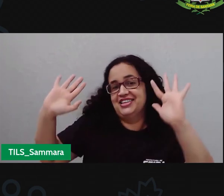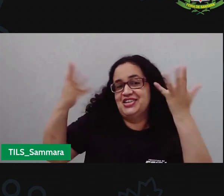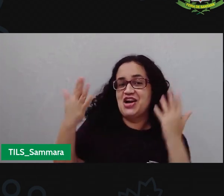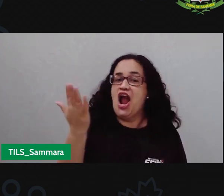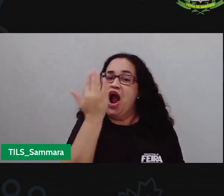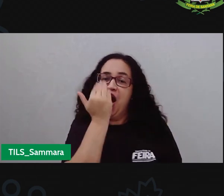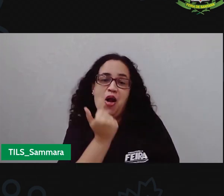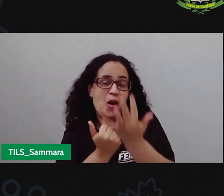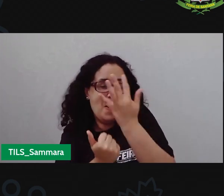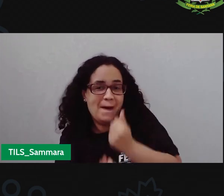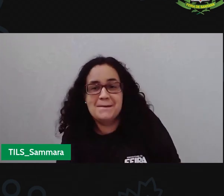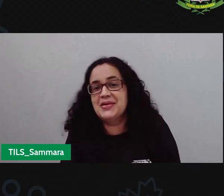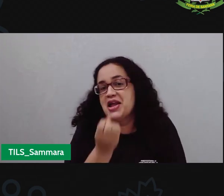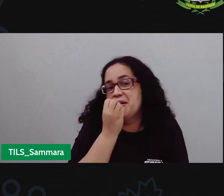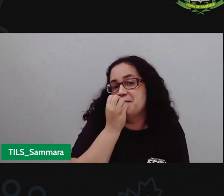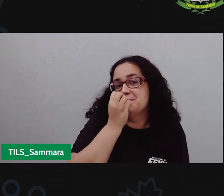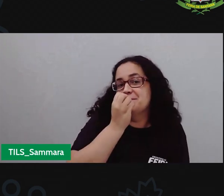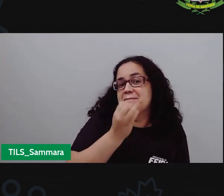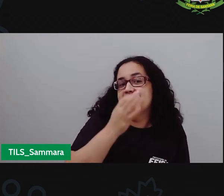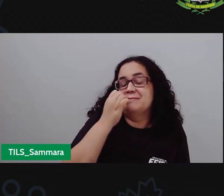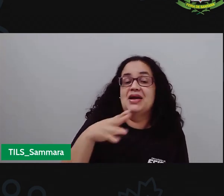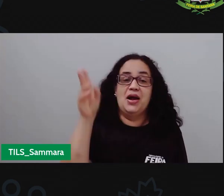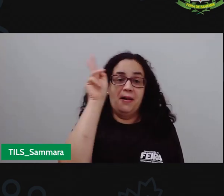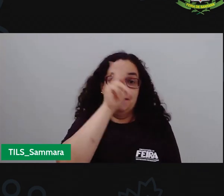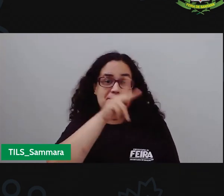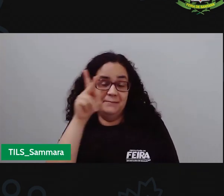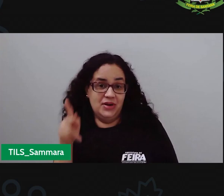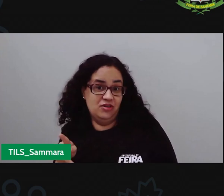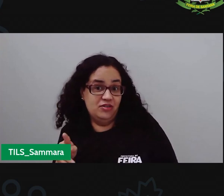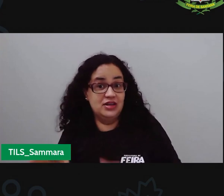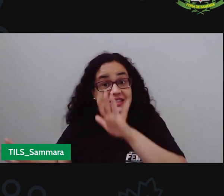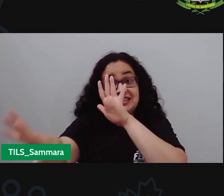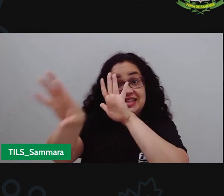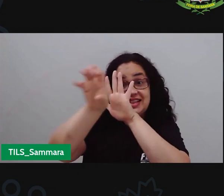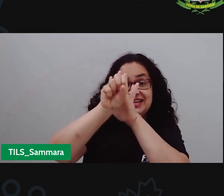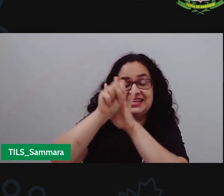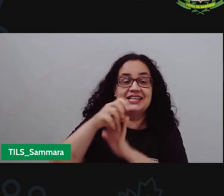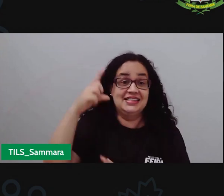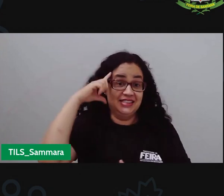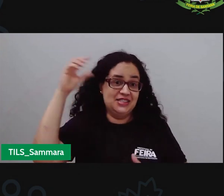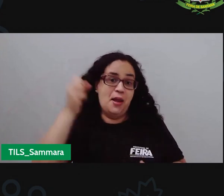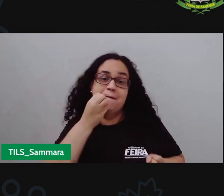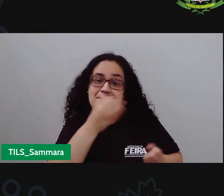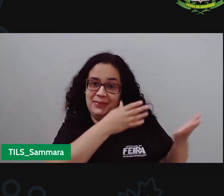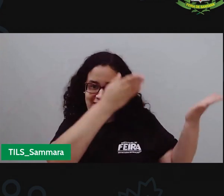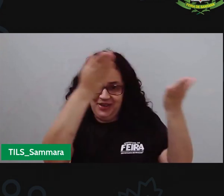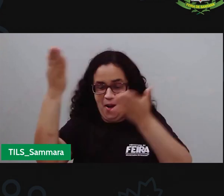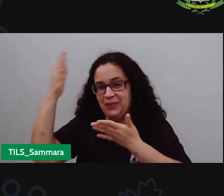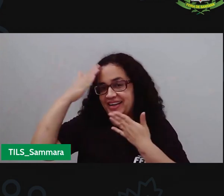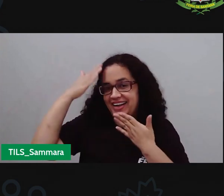novo, porque comer é sempre bom, tá? Então a prova vai abrir aqui o slide, Samara seja bem-vinda!